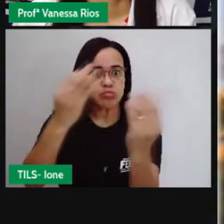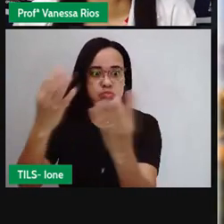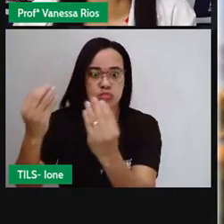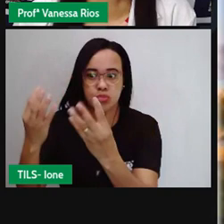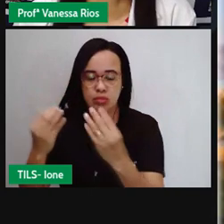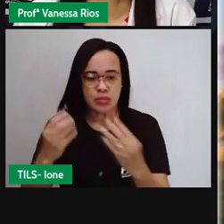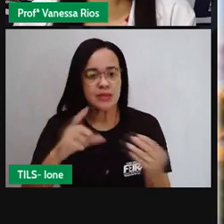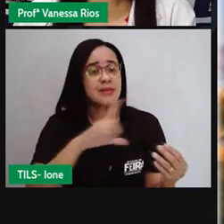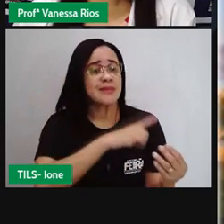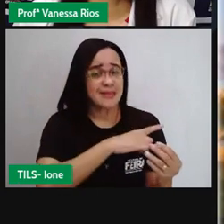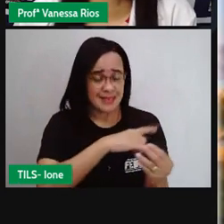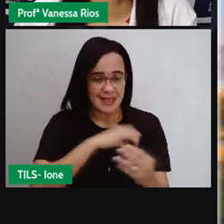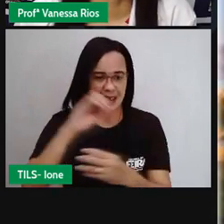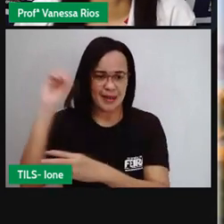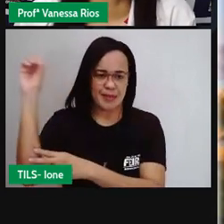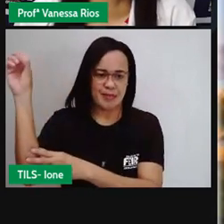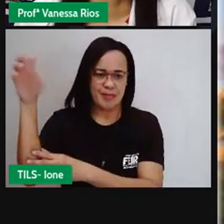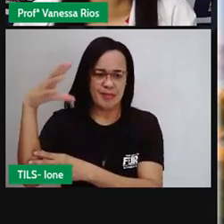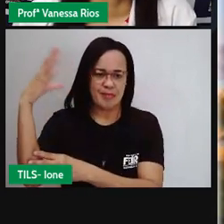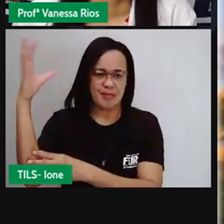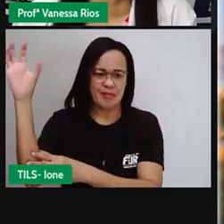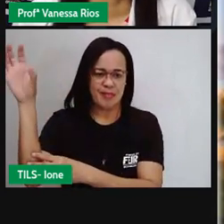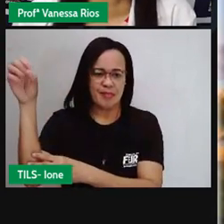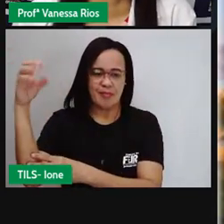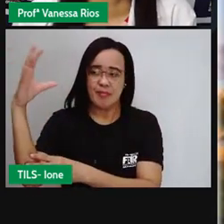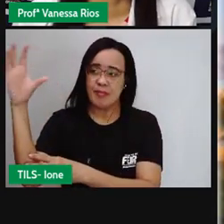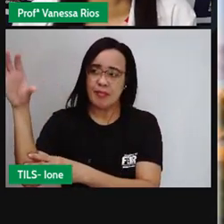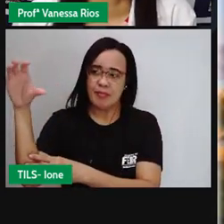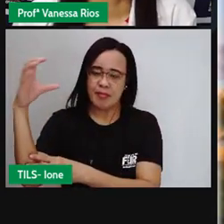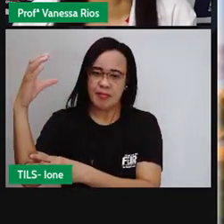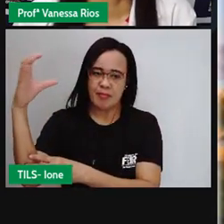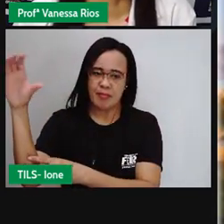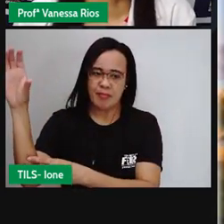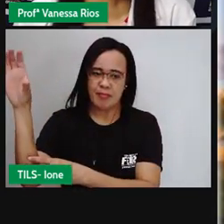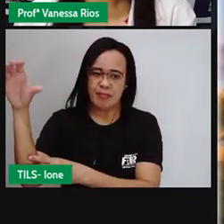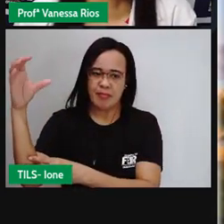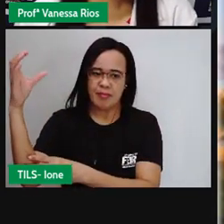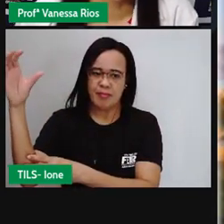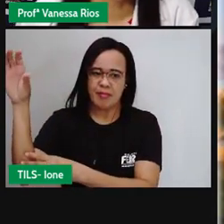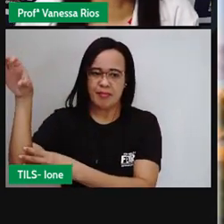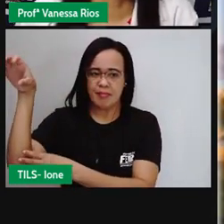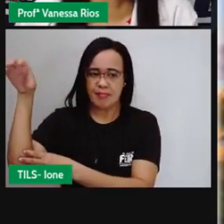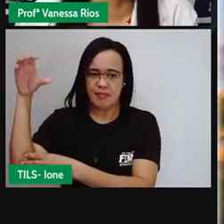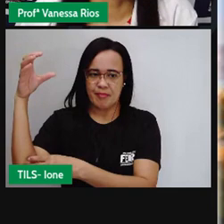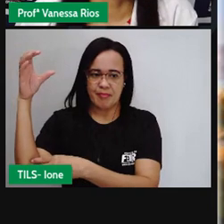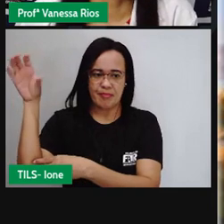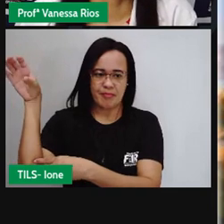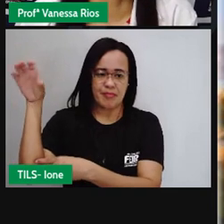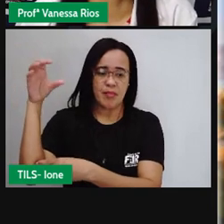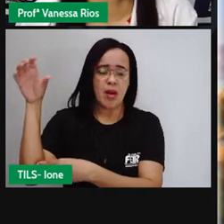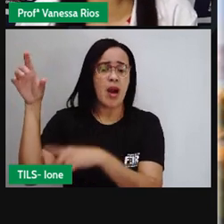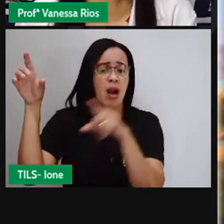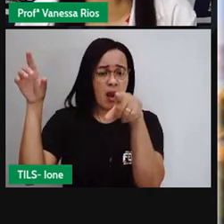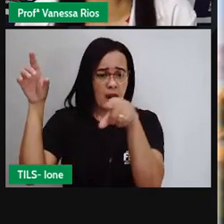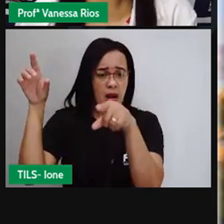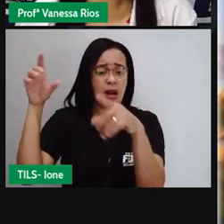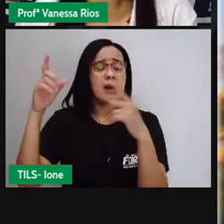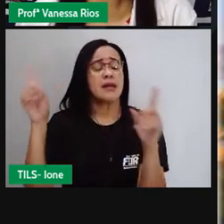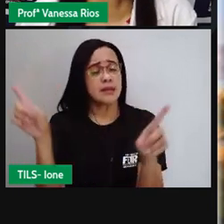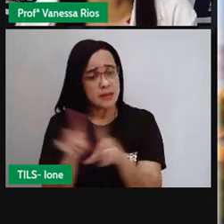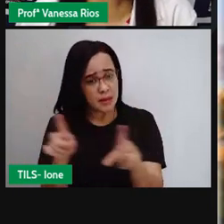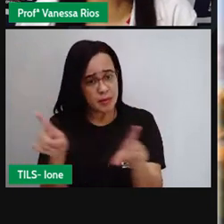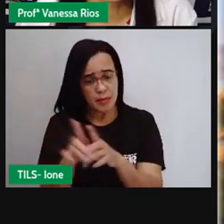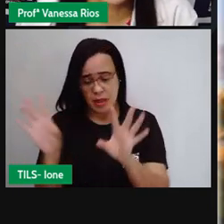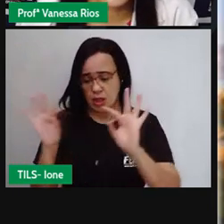Paró da Barra, né? Que é também um ponto turístico importante, visitado aí